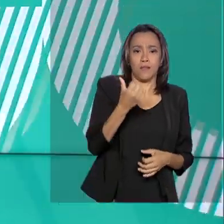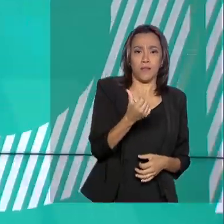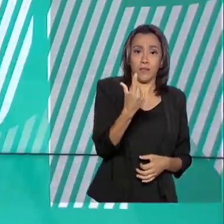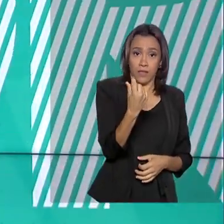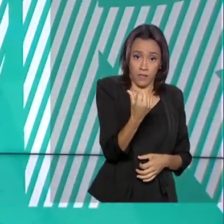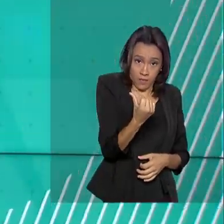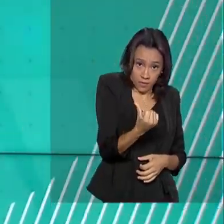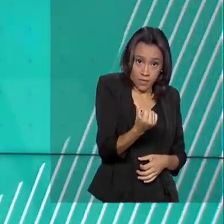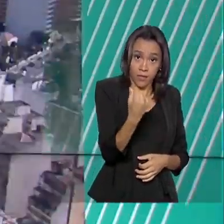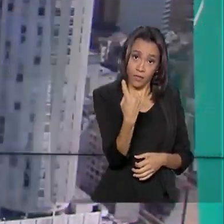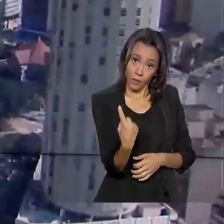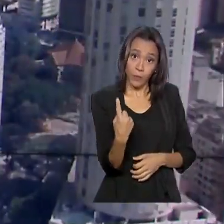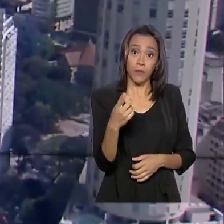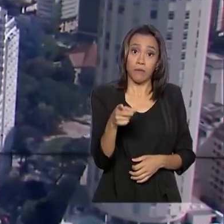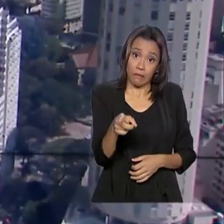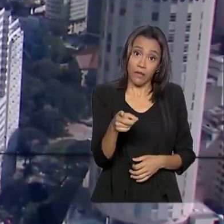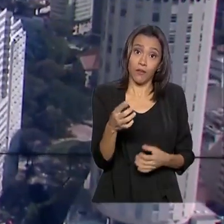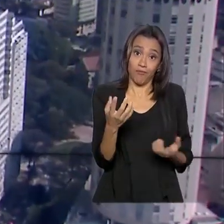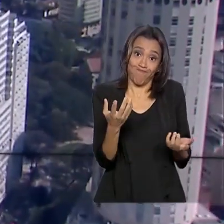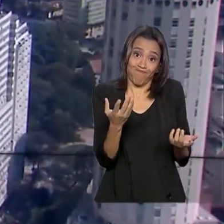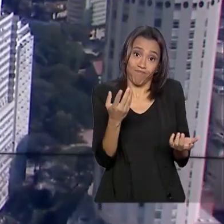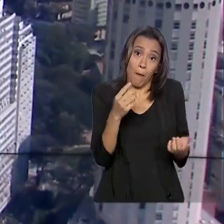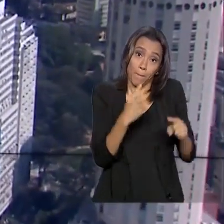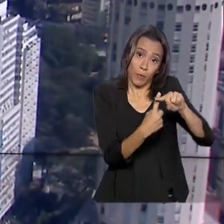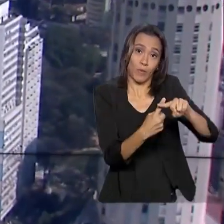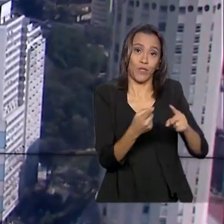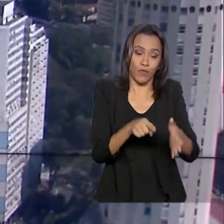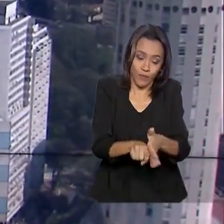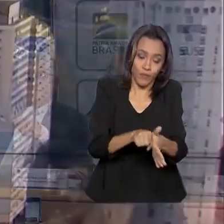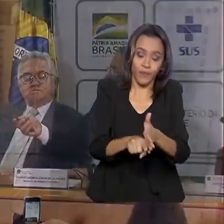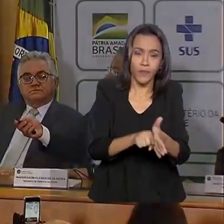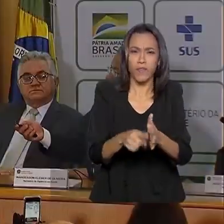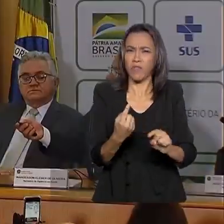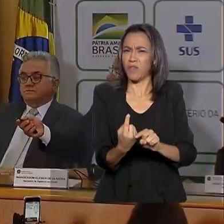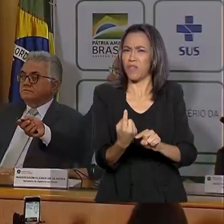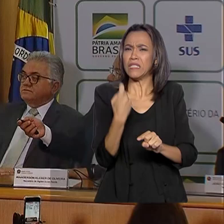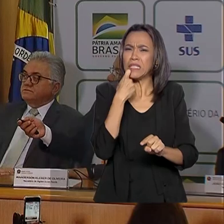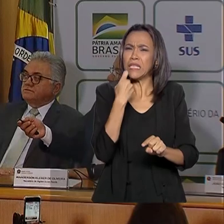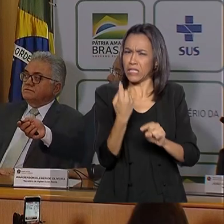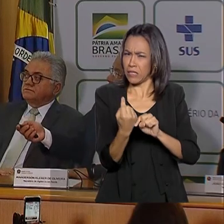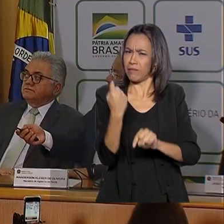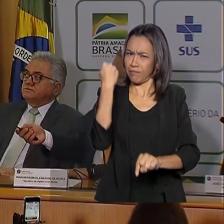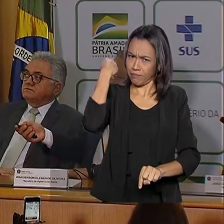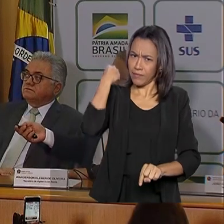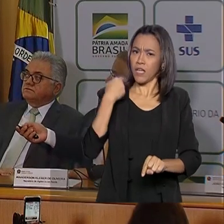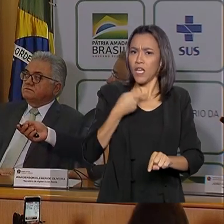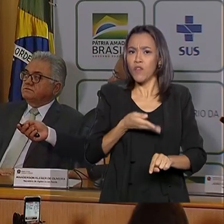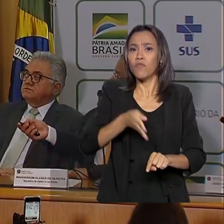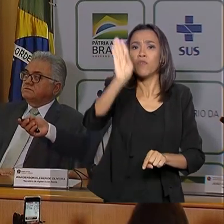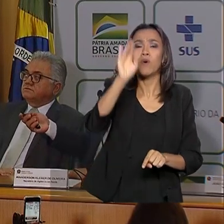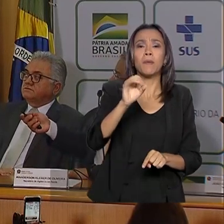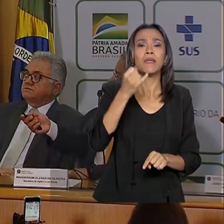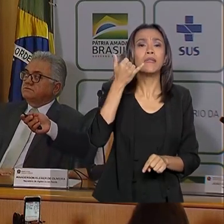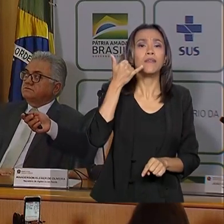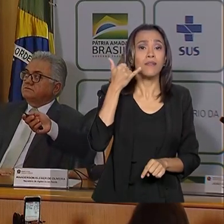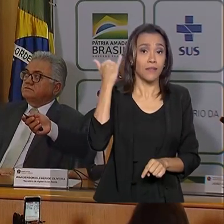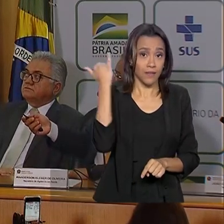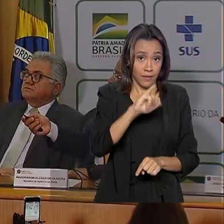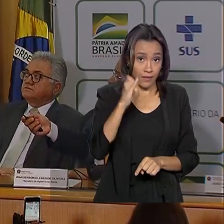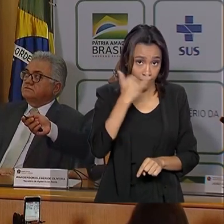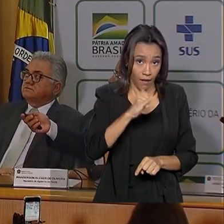contraprova deram positivos. Ele retornou ao Brasil na sexta-feira passada e esteve no norte da Itália, região